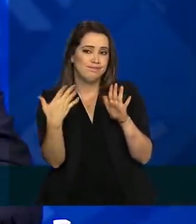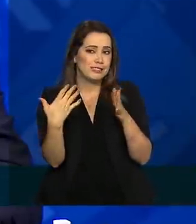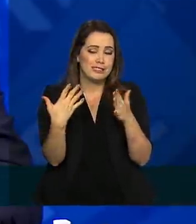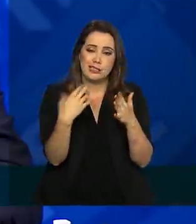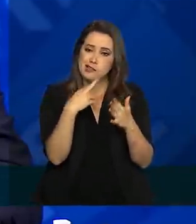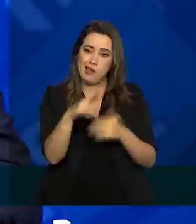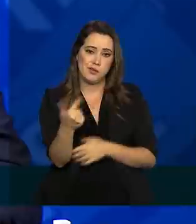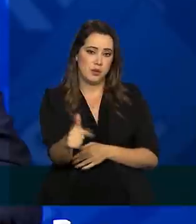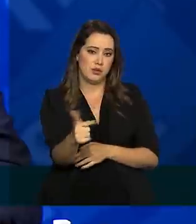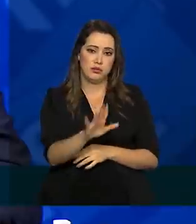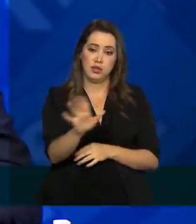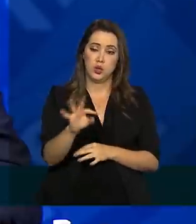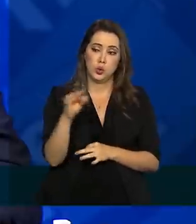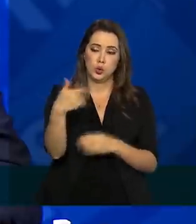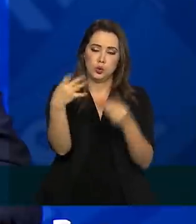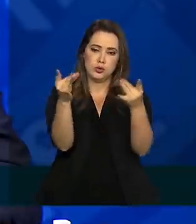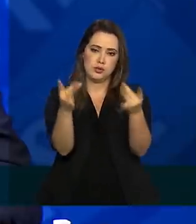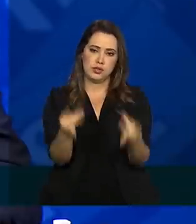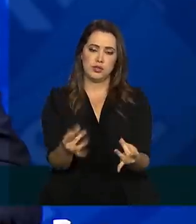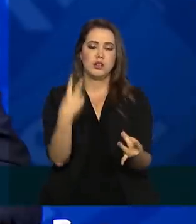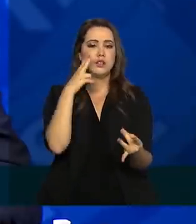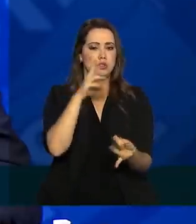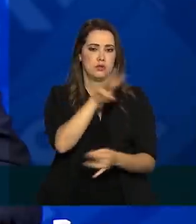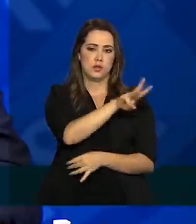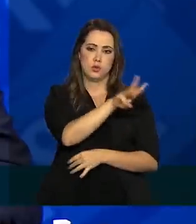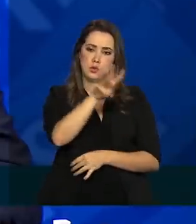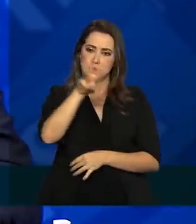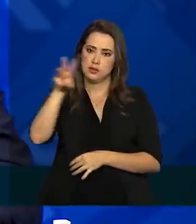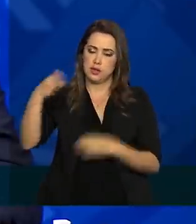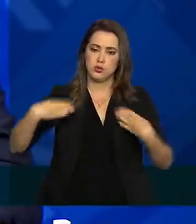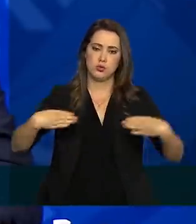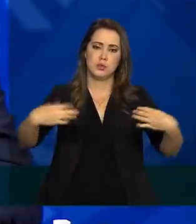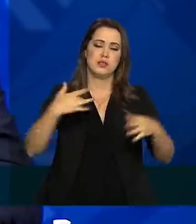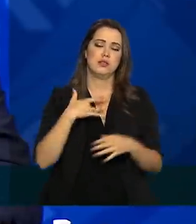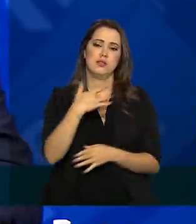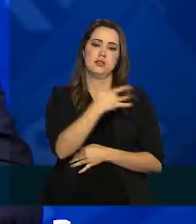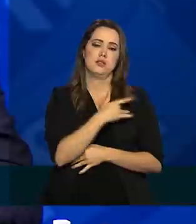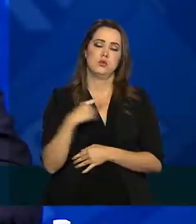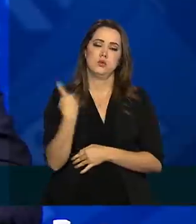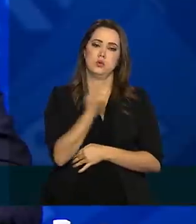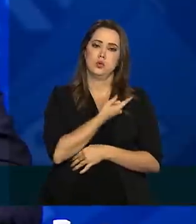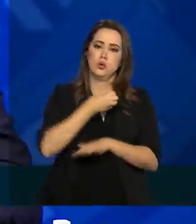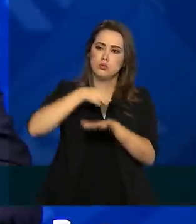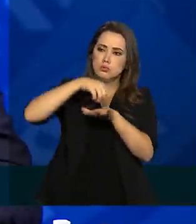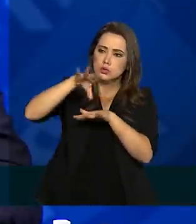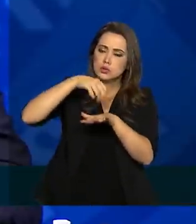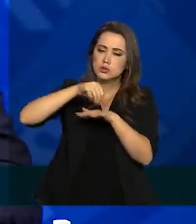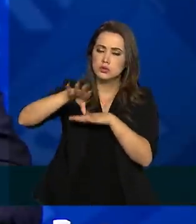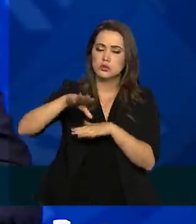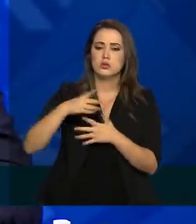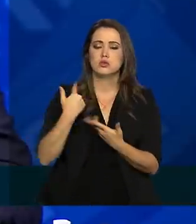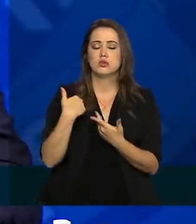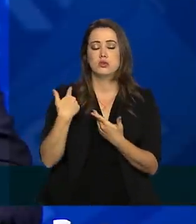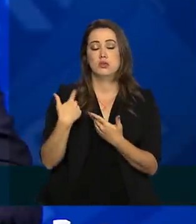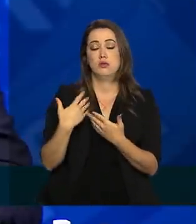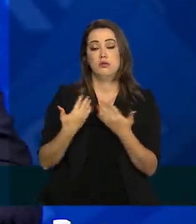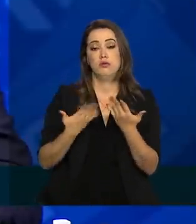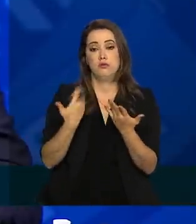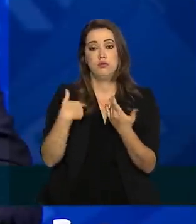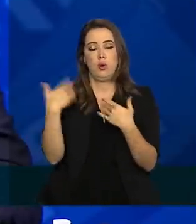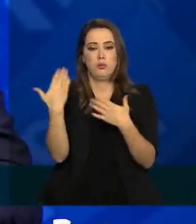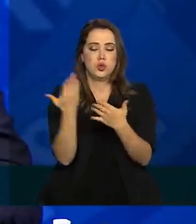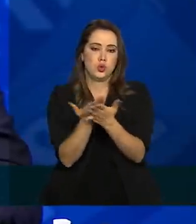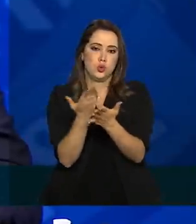essas análises encontram-se no portal do Ministério da Saúde, nos nossos informes diários de evidências. Então,